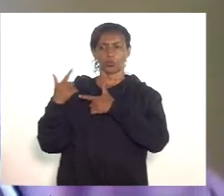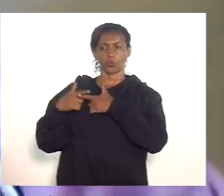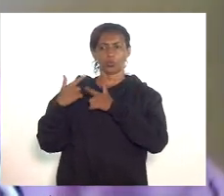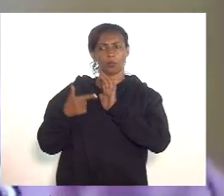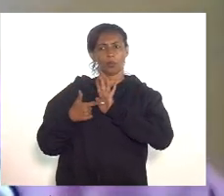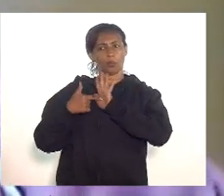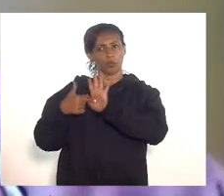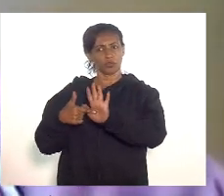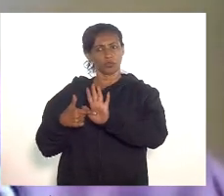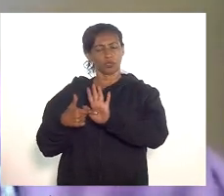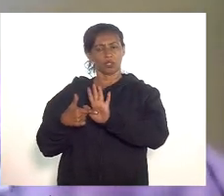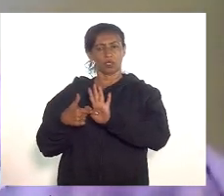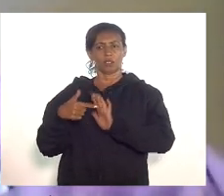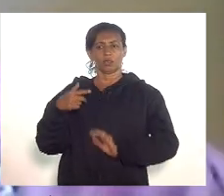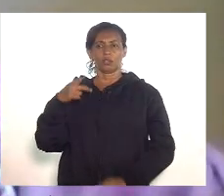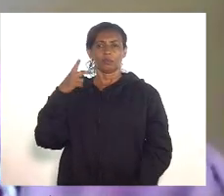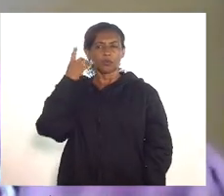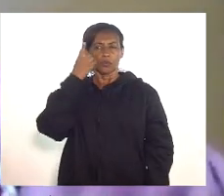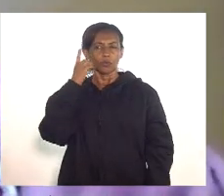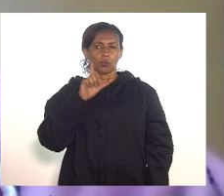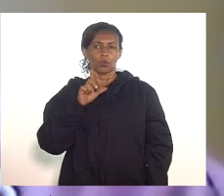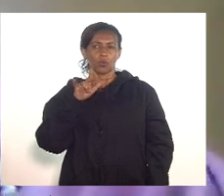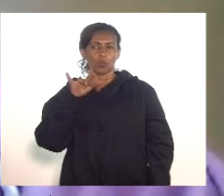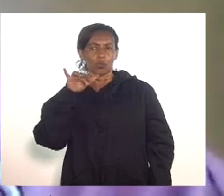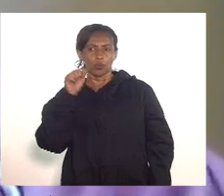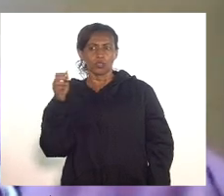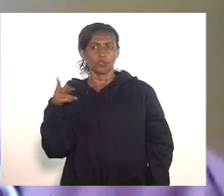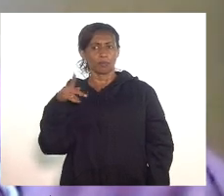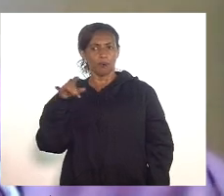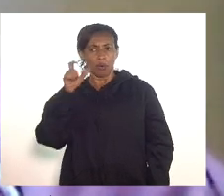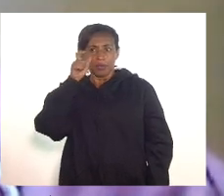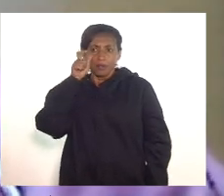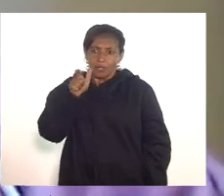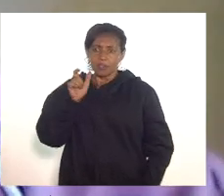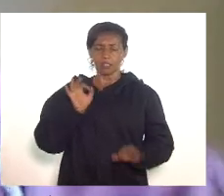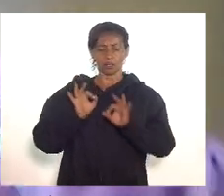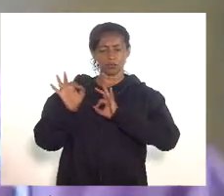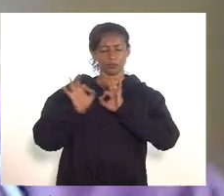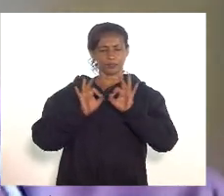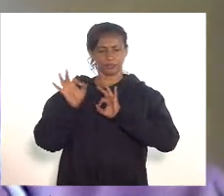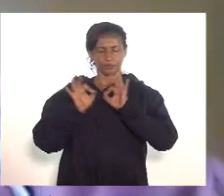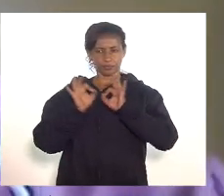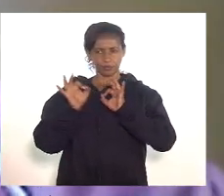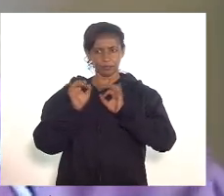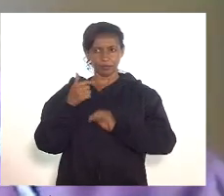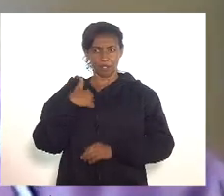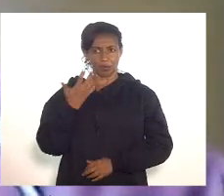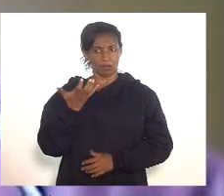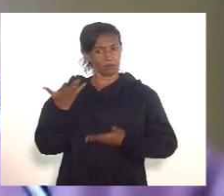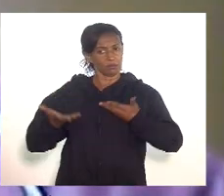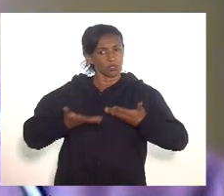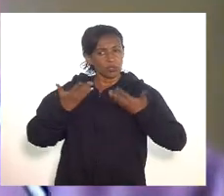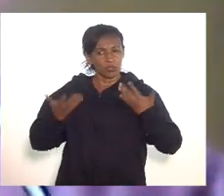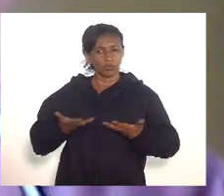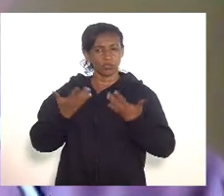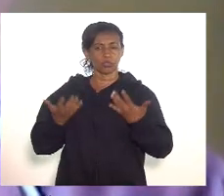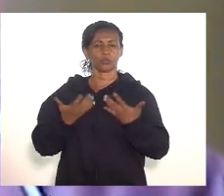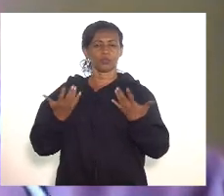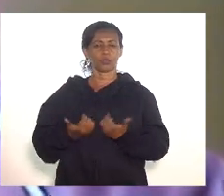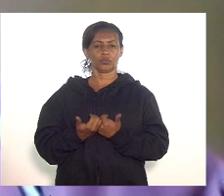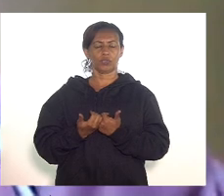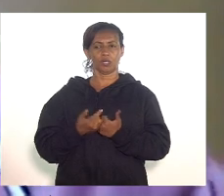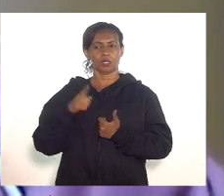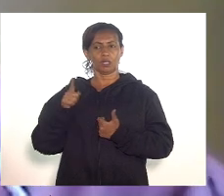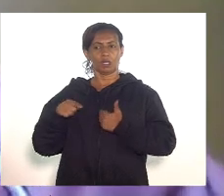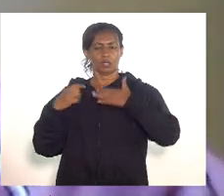deputado Luiz Paulo porque no mérito o projeto é um projeto interessante eu quero aqui dizer é porque estimula que essas que